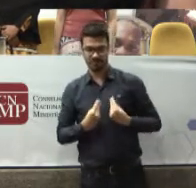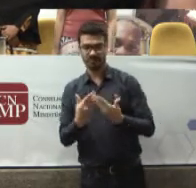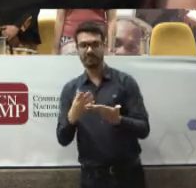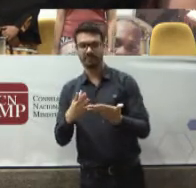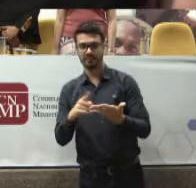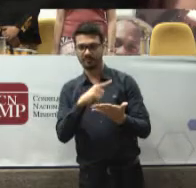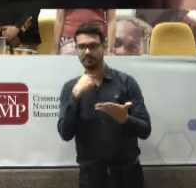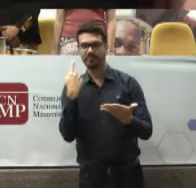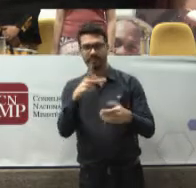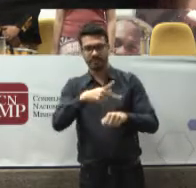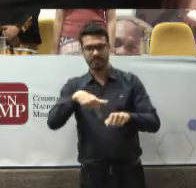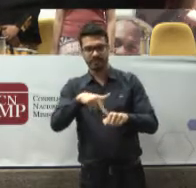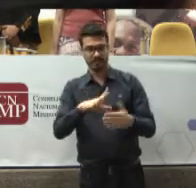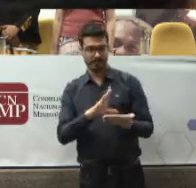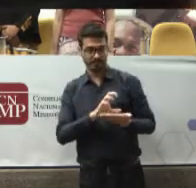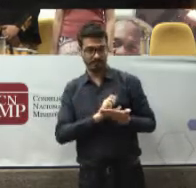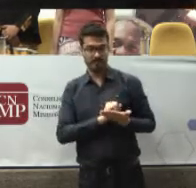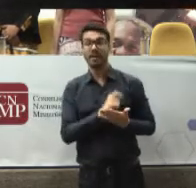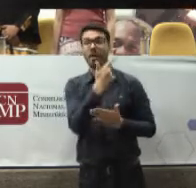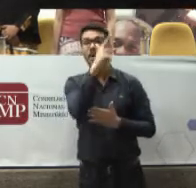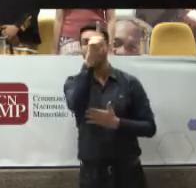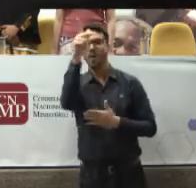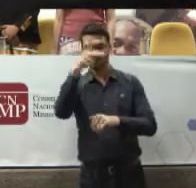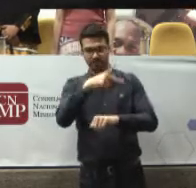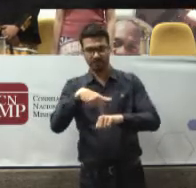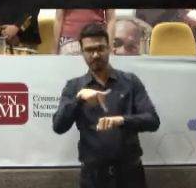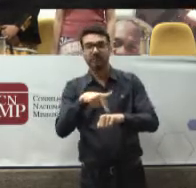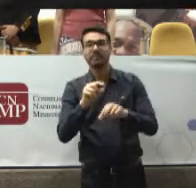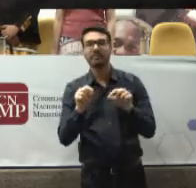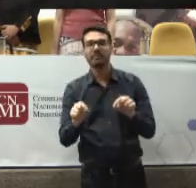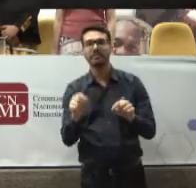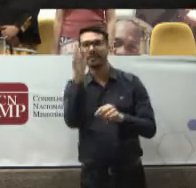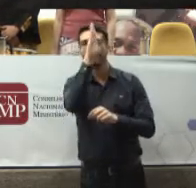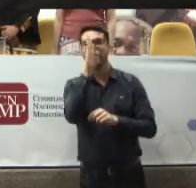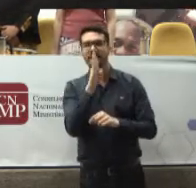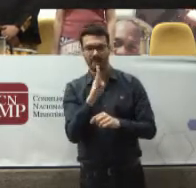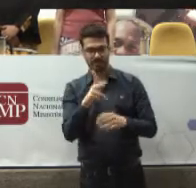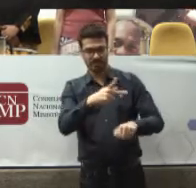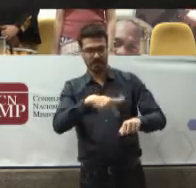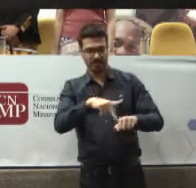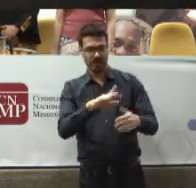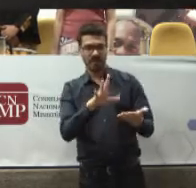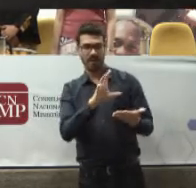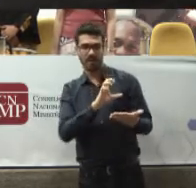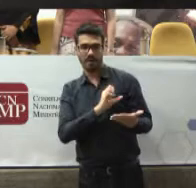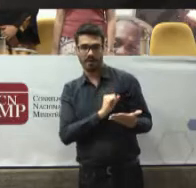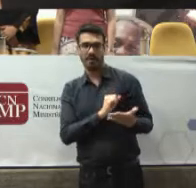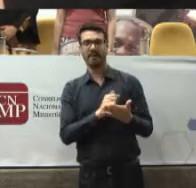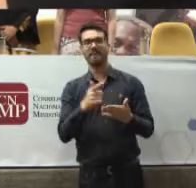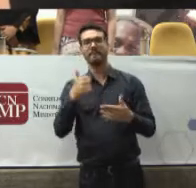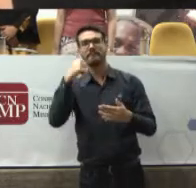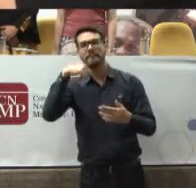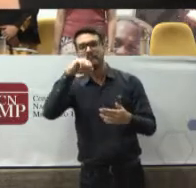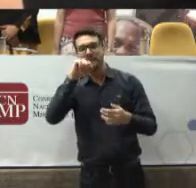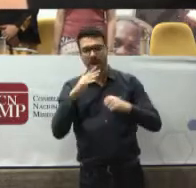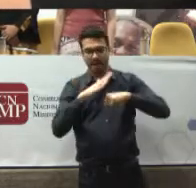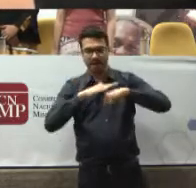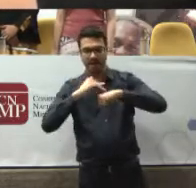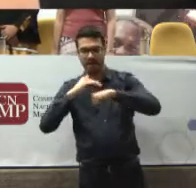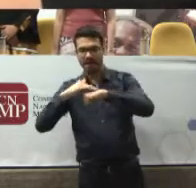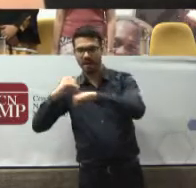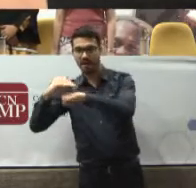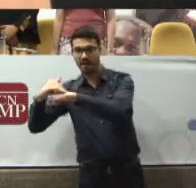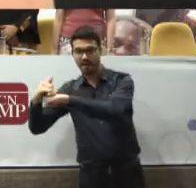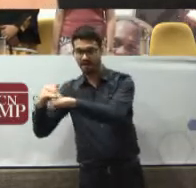morte Terra adorada Entre outras milhas do Brasil, ó pátria amada Os filhos